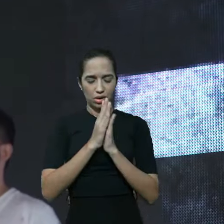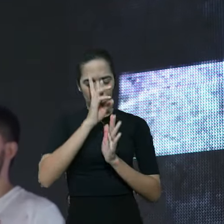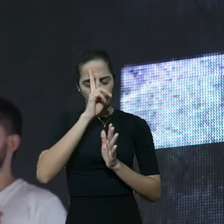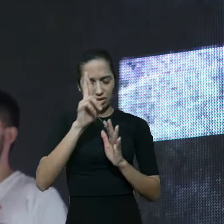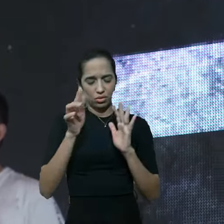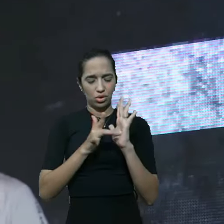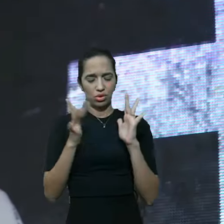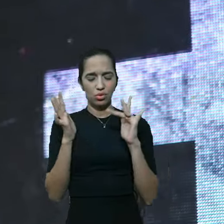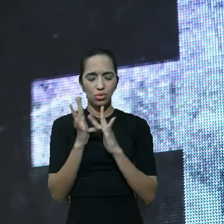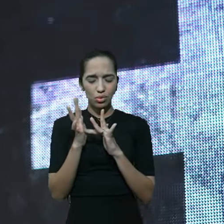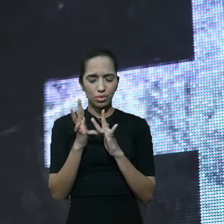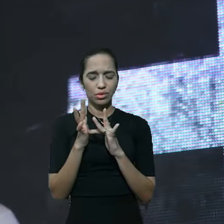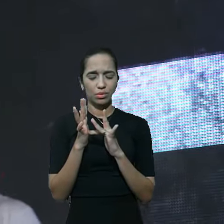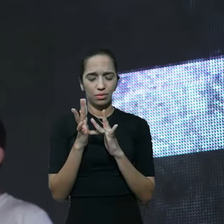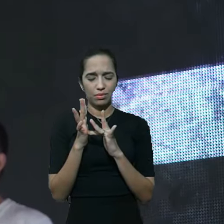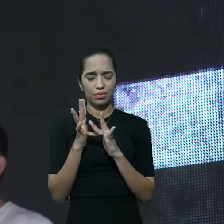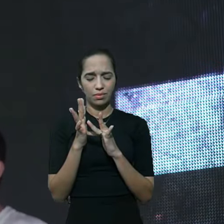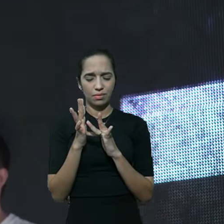Jesus